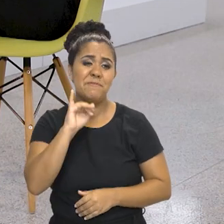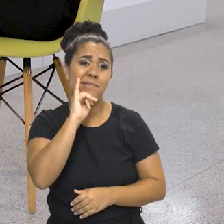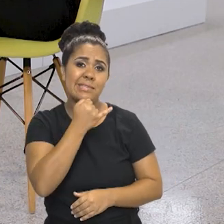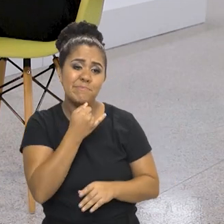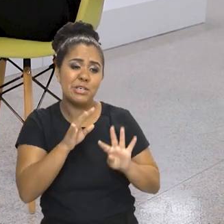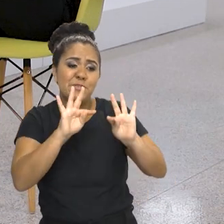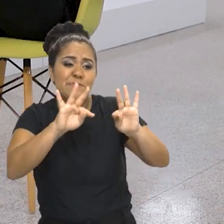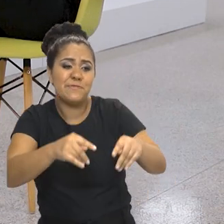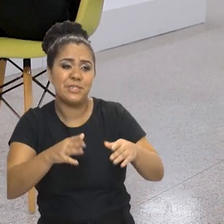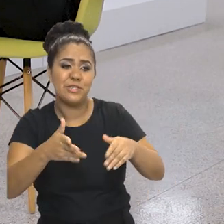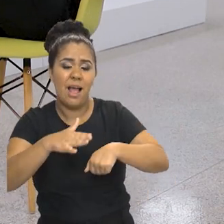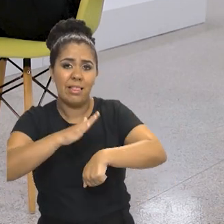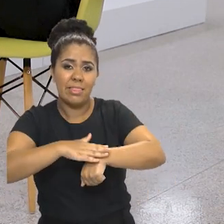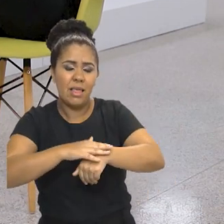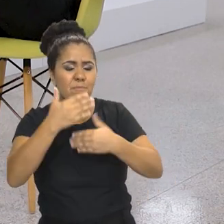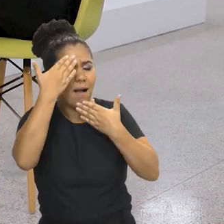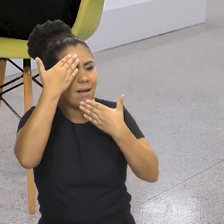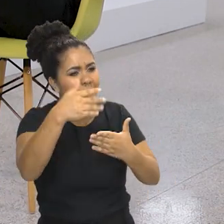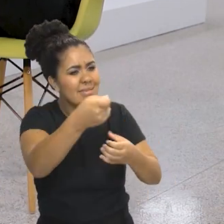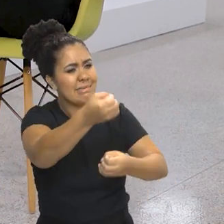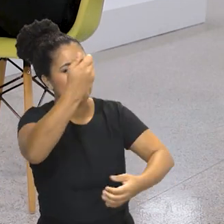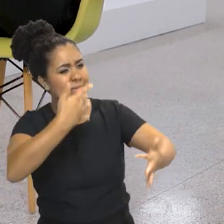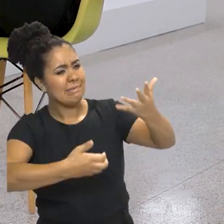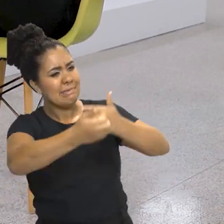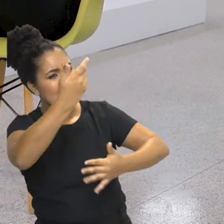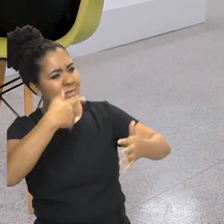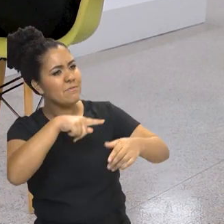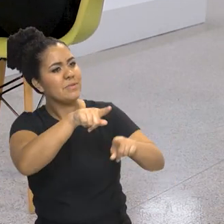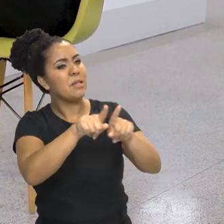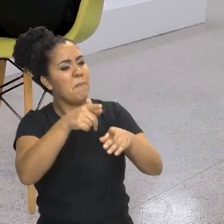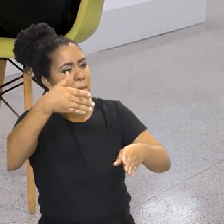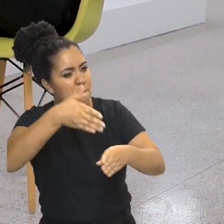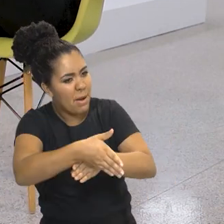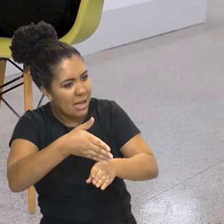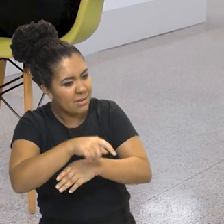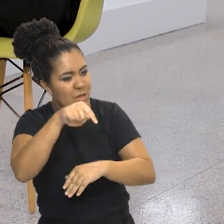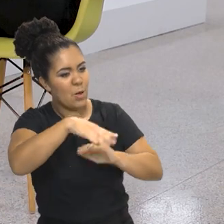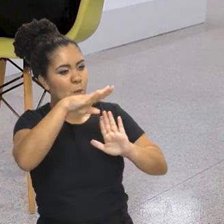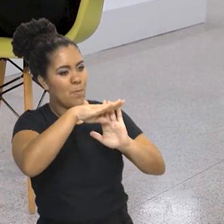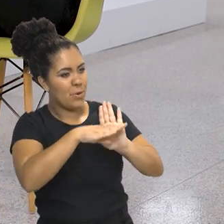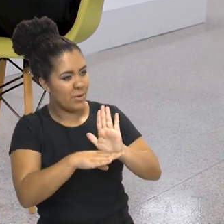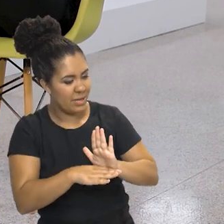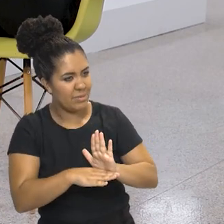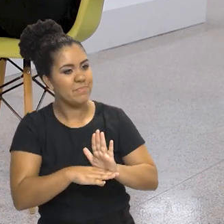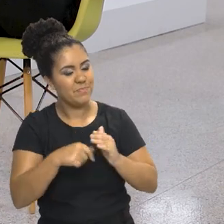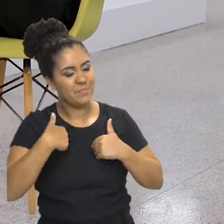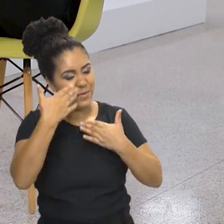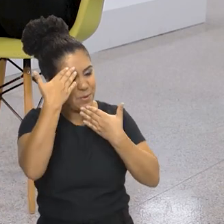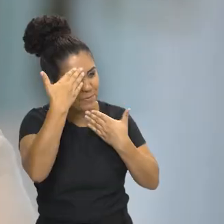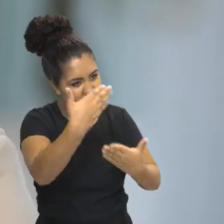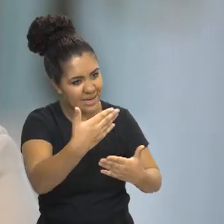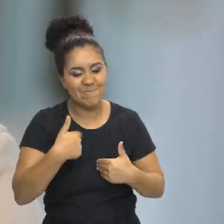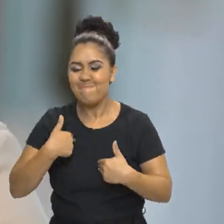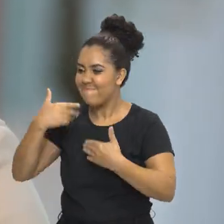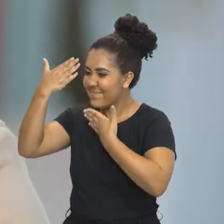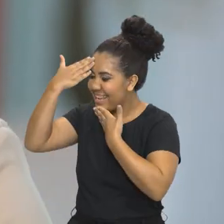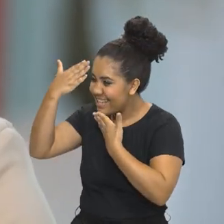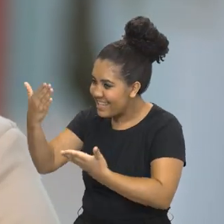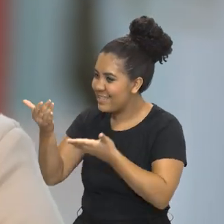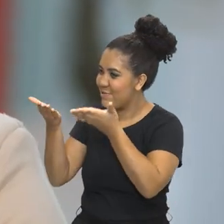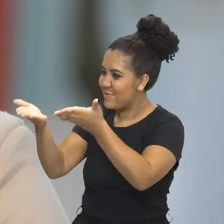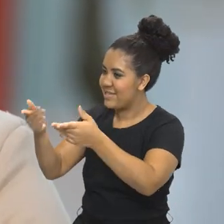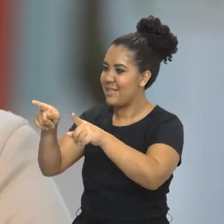infelizmente o nosso tempo acabou. Eu te agradeço pelos esclarecimentos, pela sua participação aqui no nosso programa Brasil em Pauta. Eu que